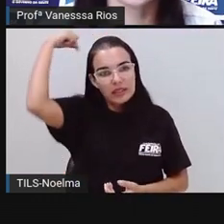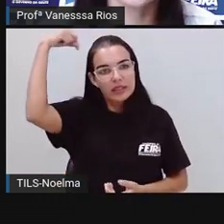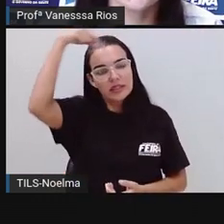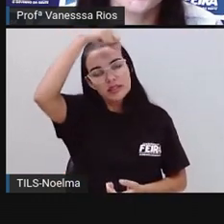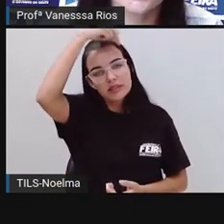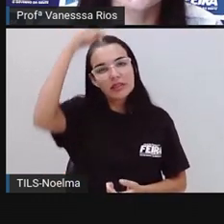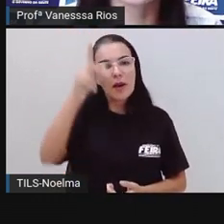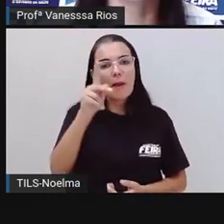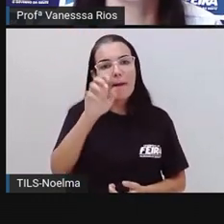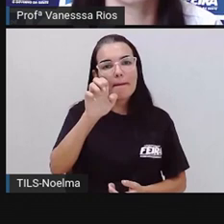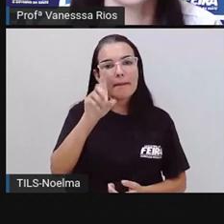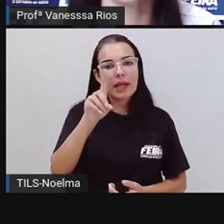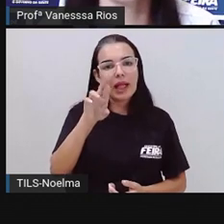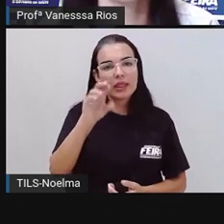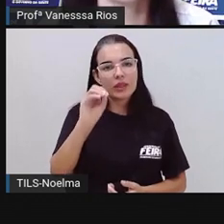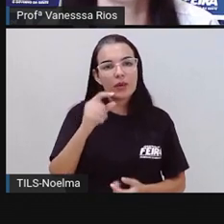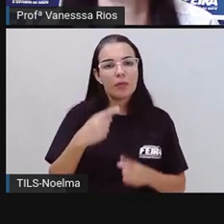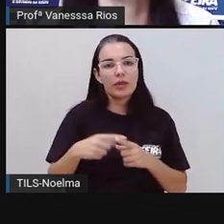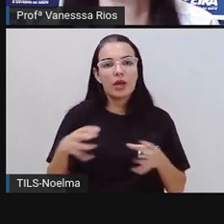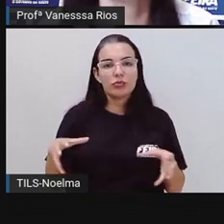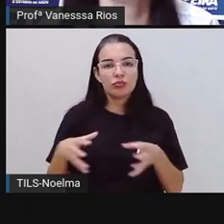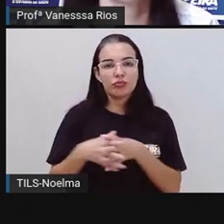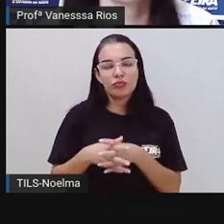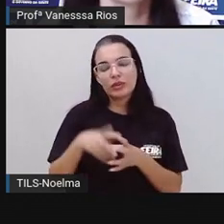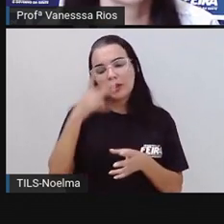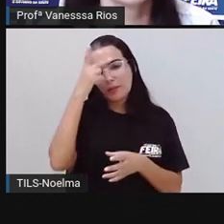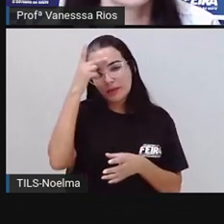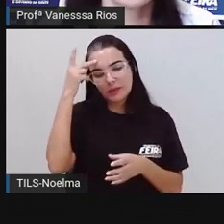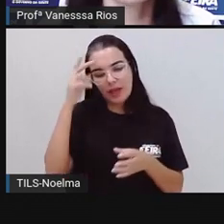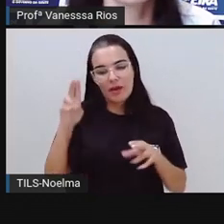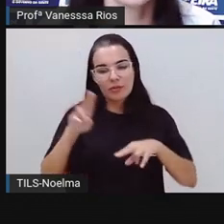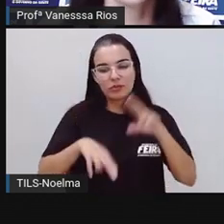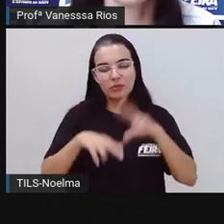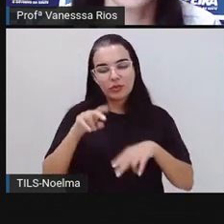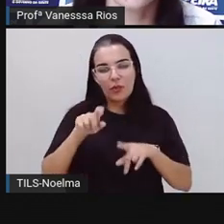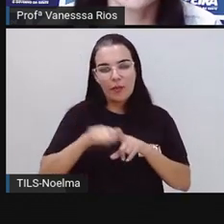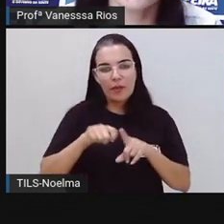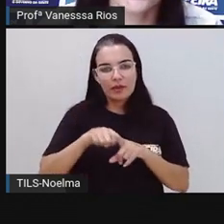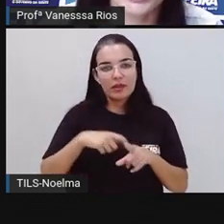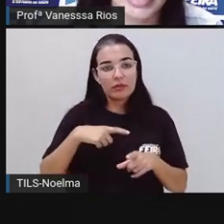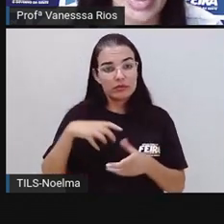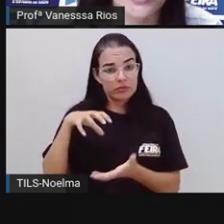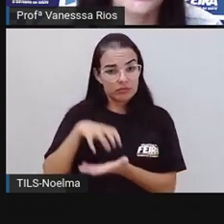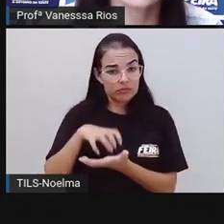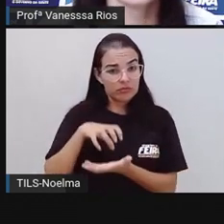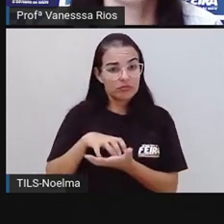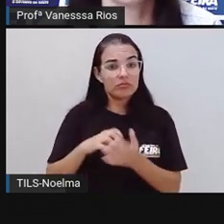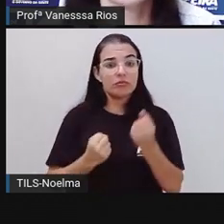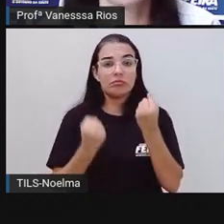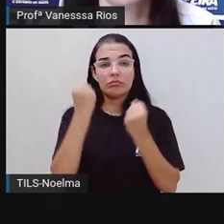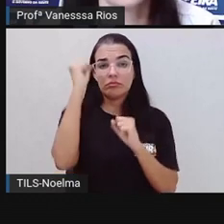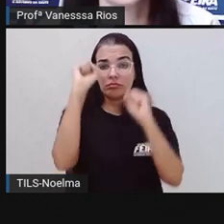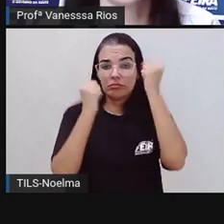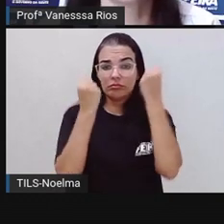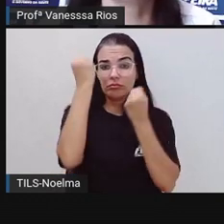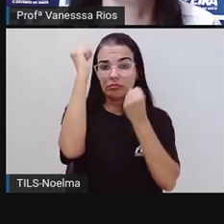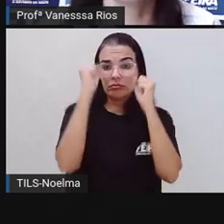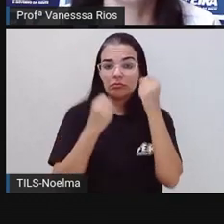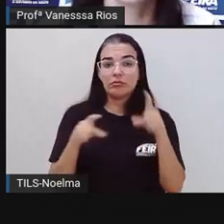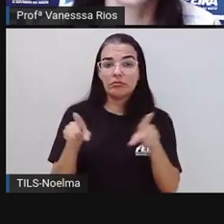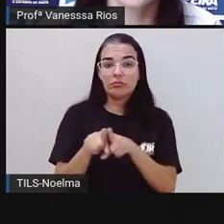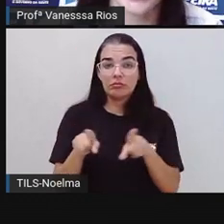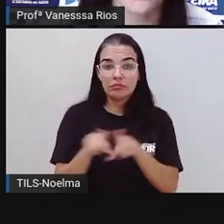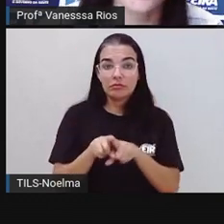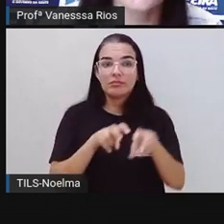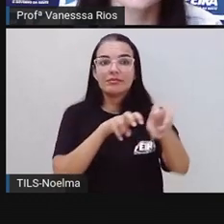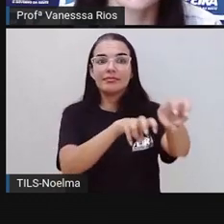todos os anos no mês de junho. É um forte polo industrial e também é um forte produtor